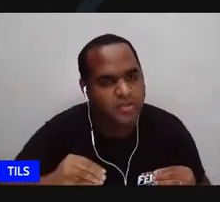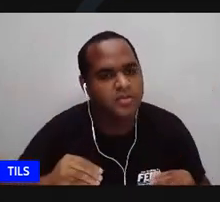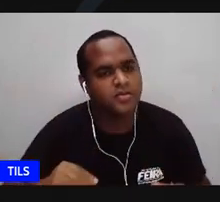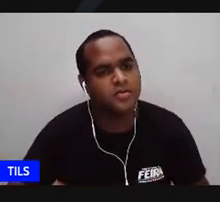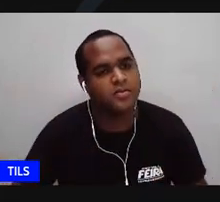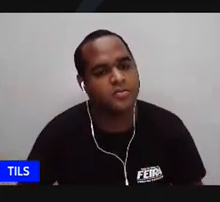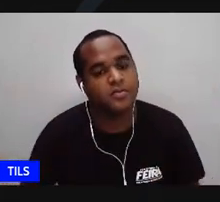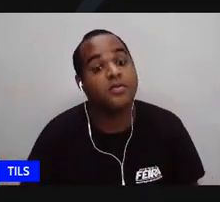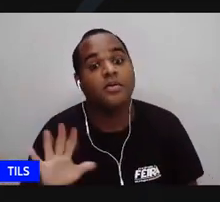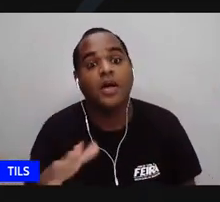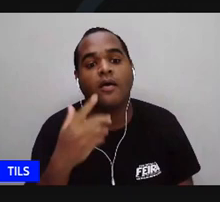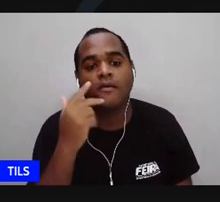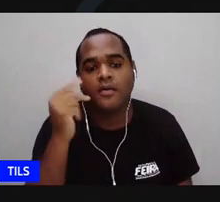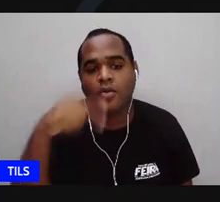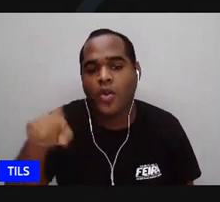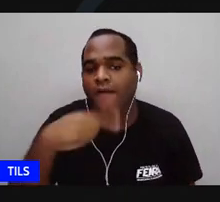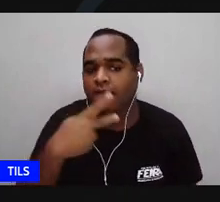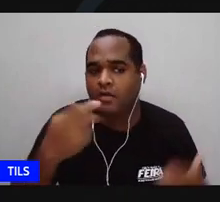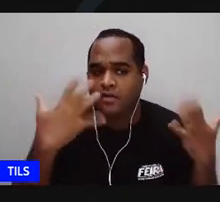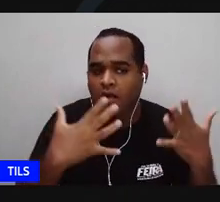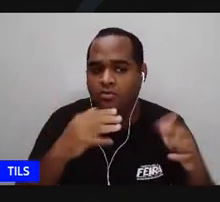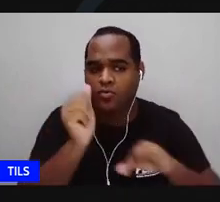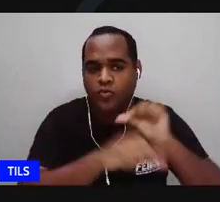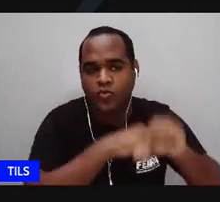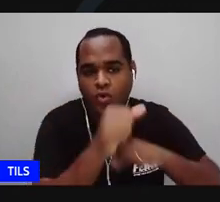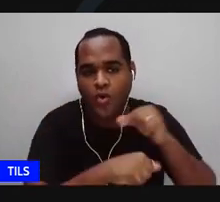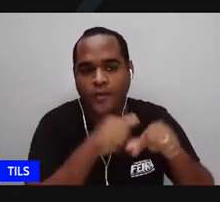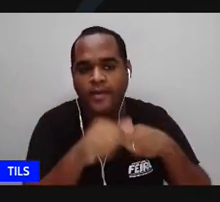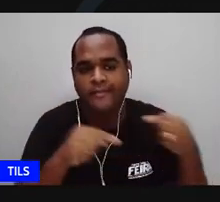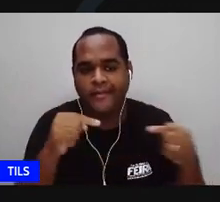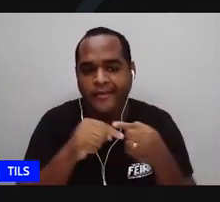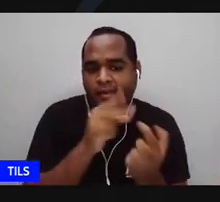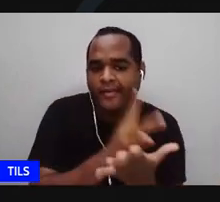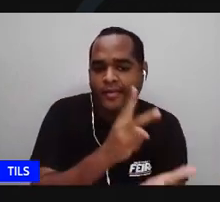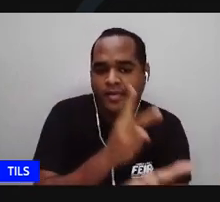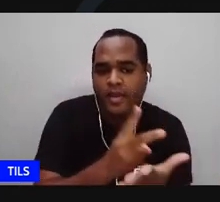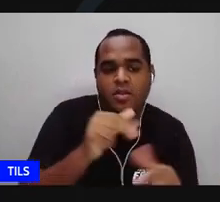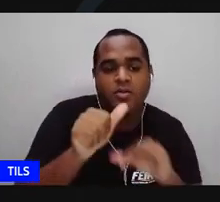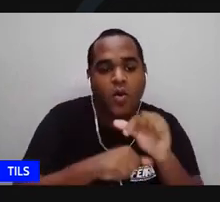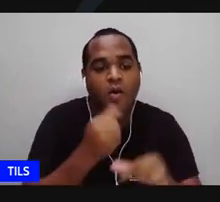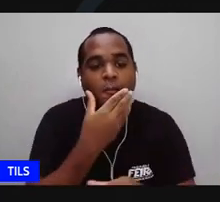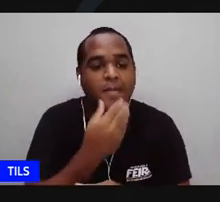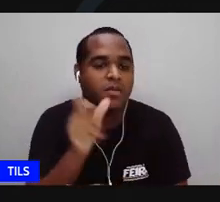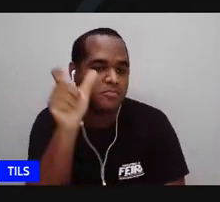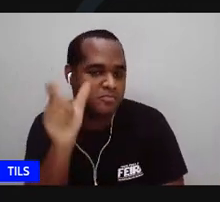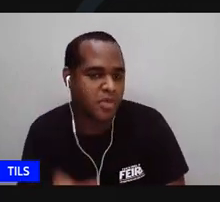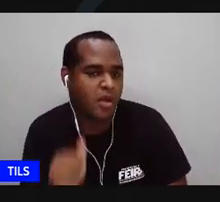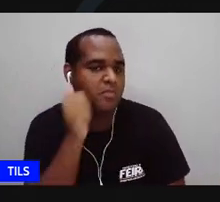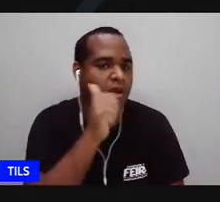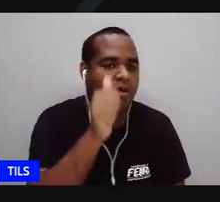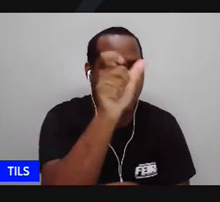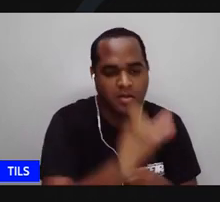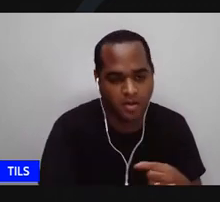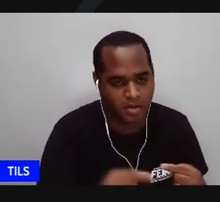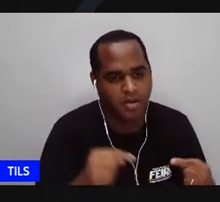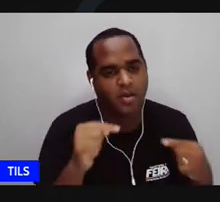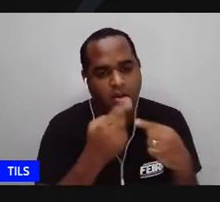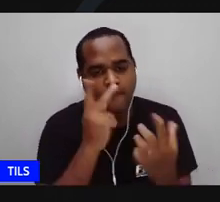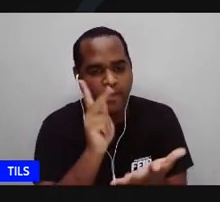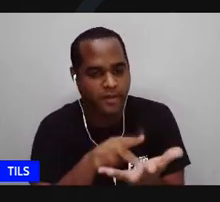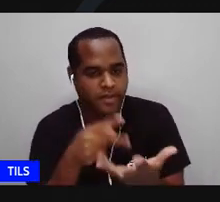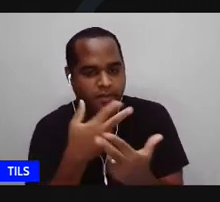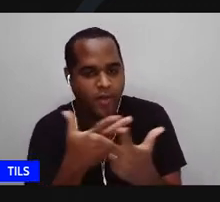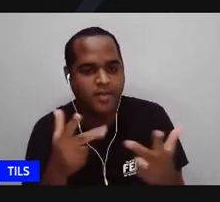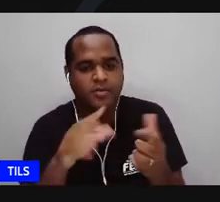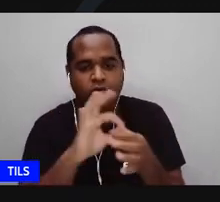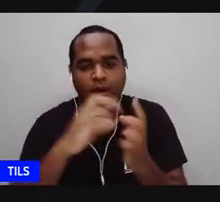porque nós nos tornamos cada vez mais humanos ou humanizados quando nós nos